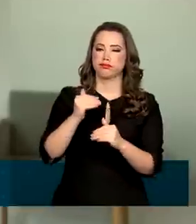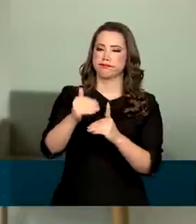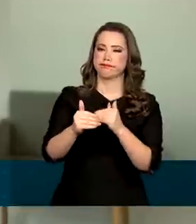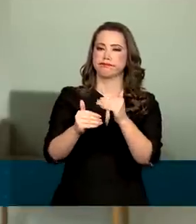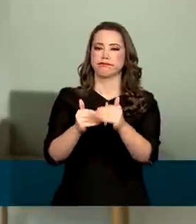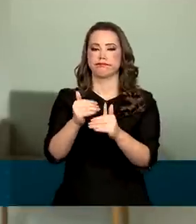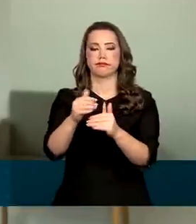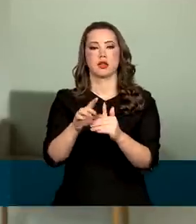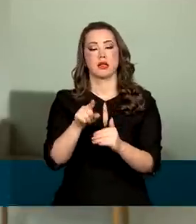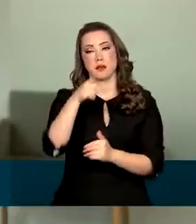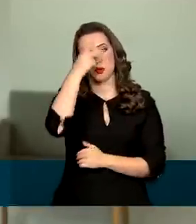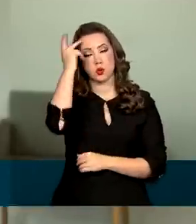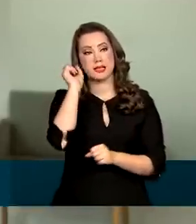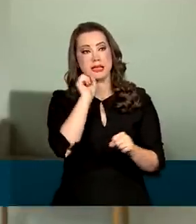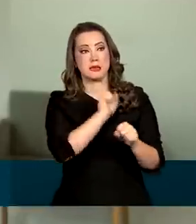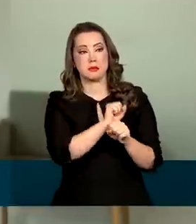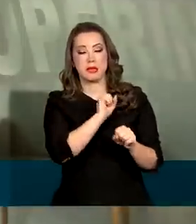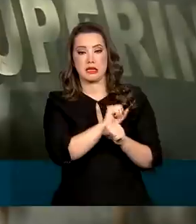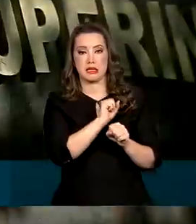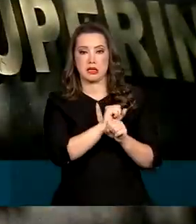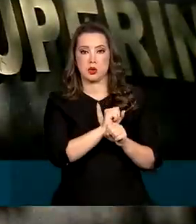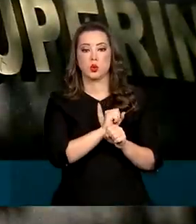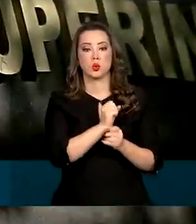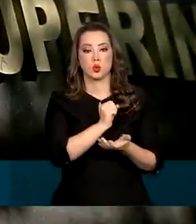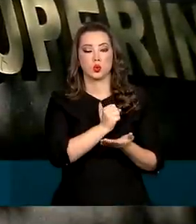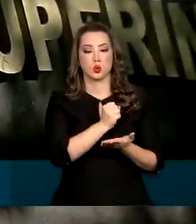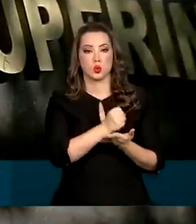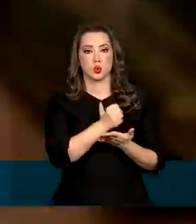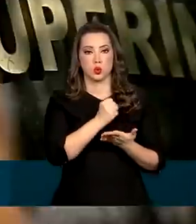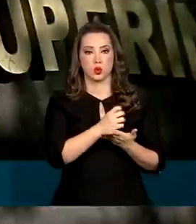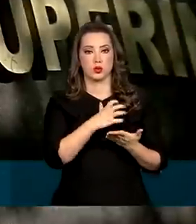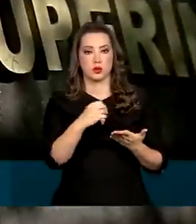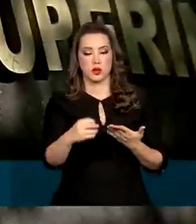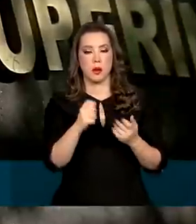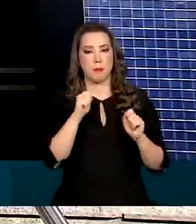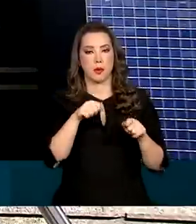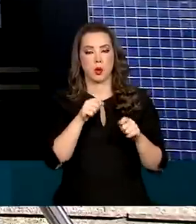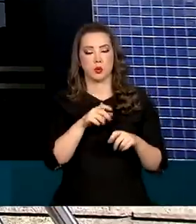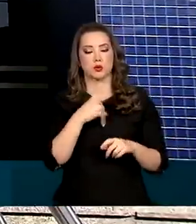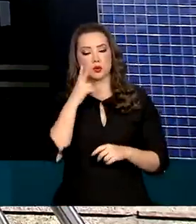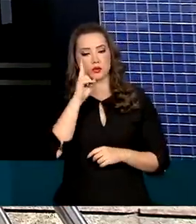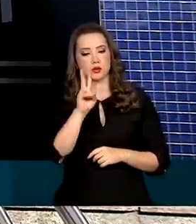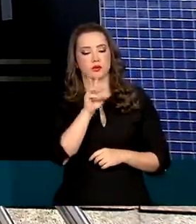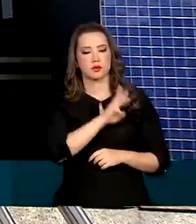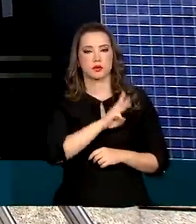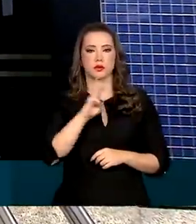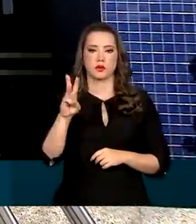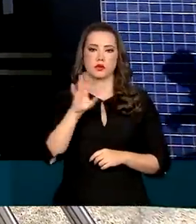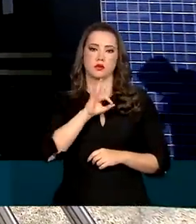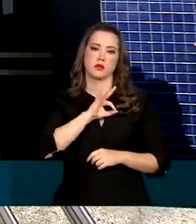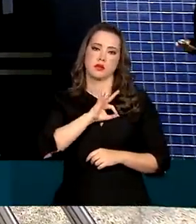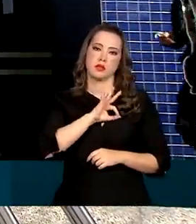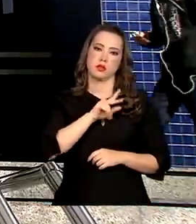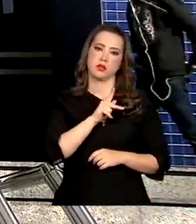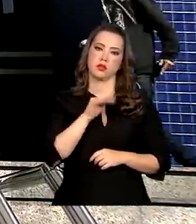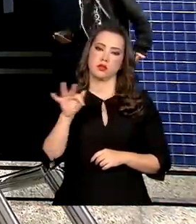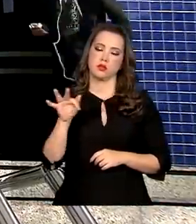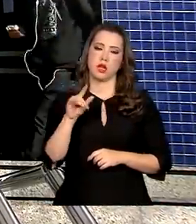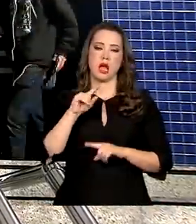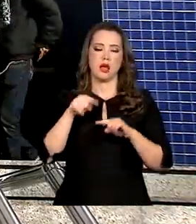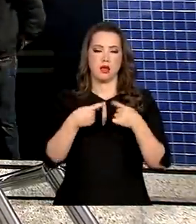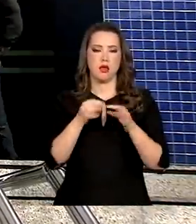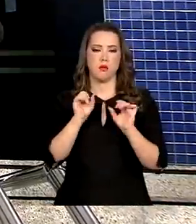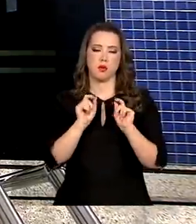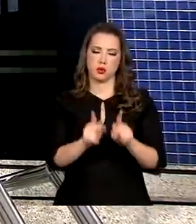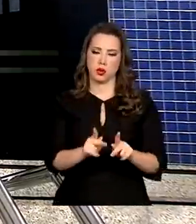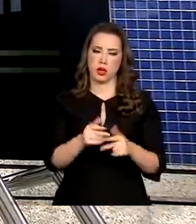estiver aguardando o documento ficar pronto pode acompanhar o status pelo site da Polícia Federal. E aí, se estiver